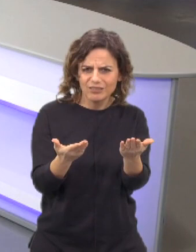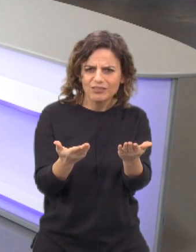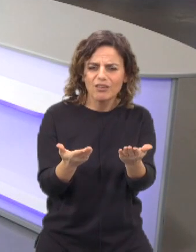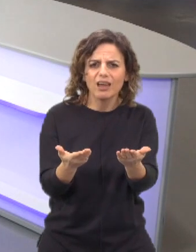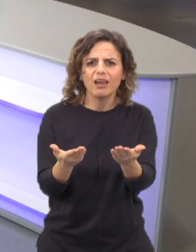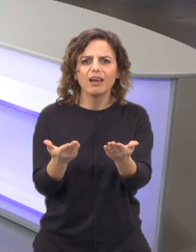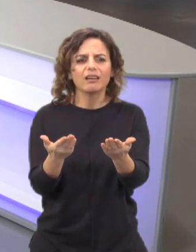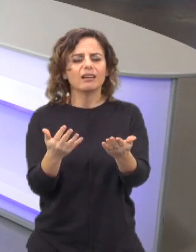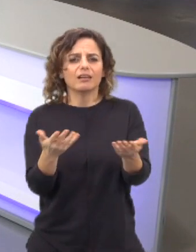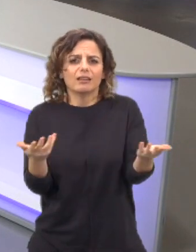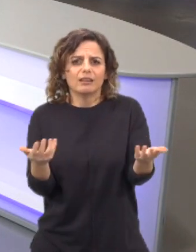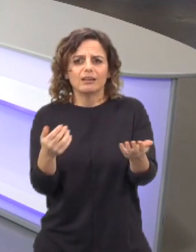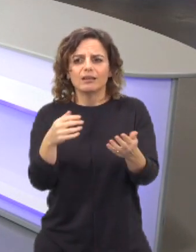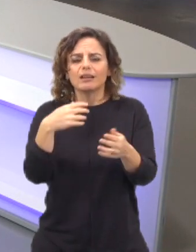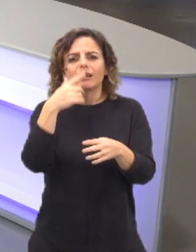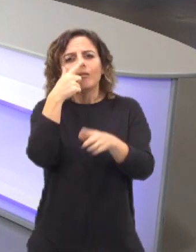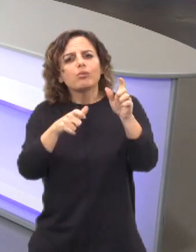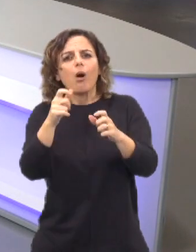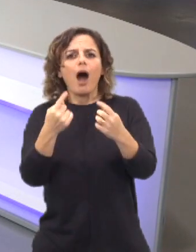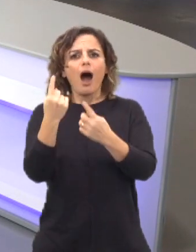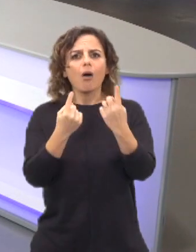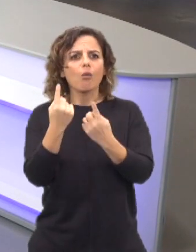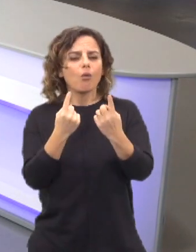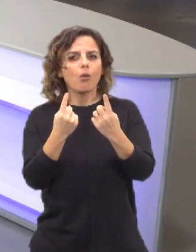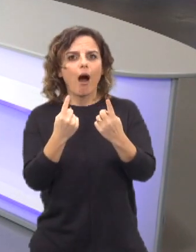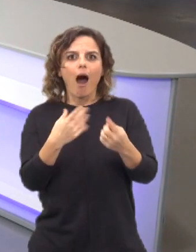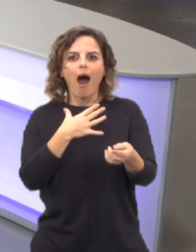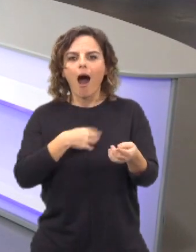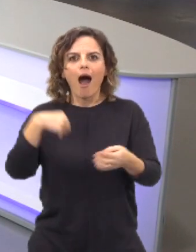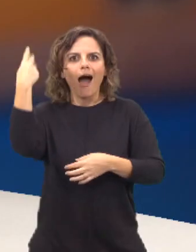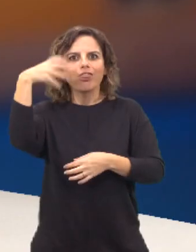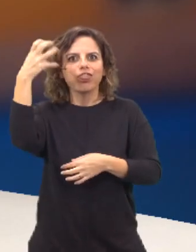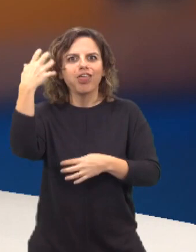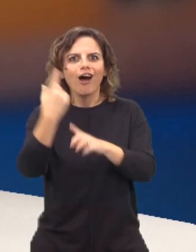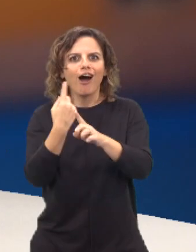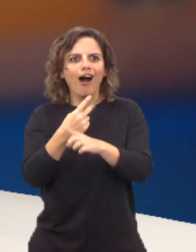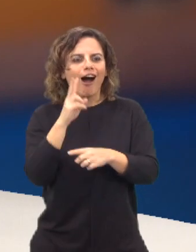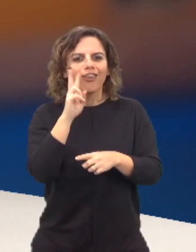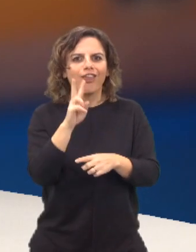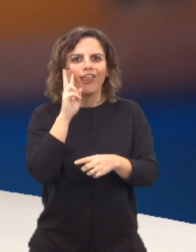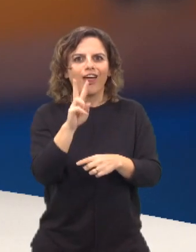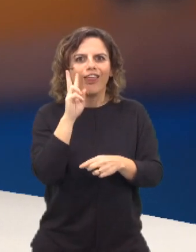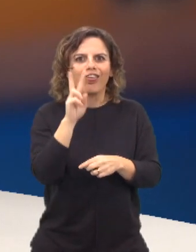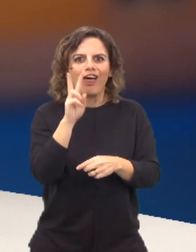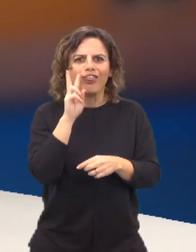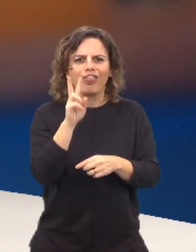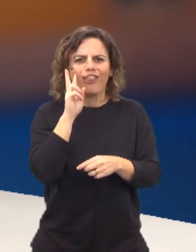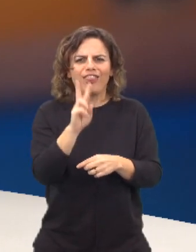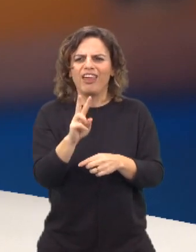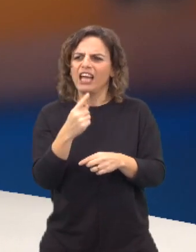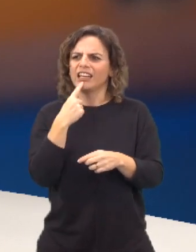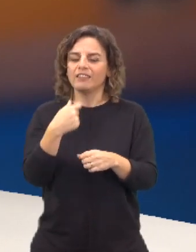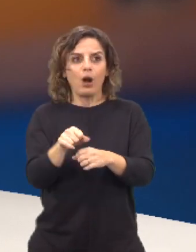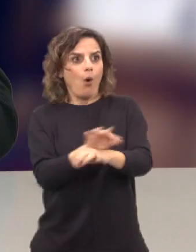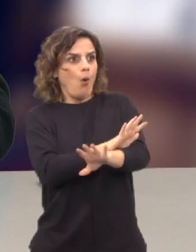Voyeurismo para aqueles que poderão, digamos, estar mais propensos a gostar de algo mais. Ia